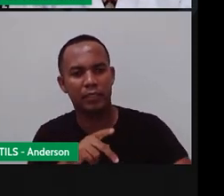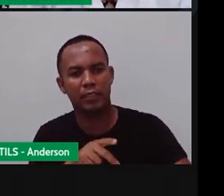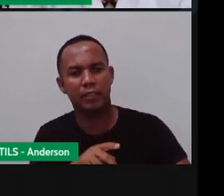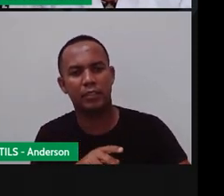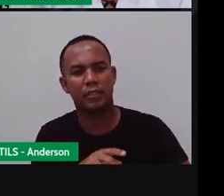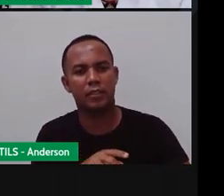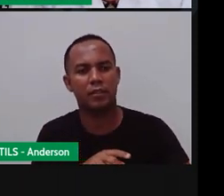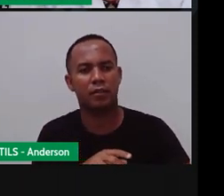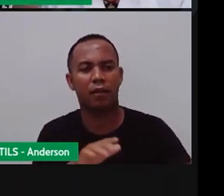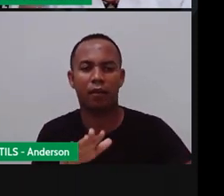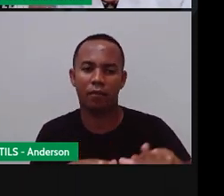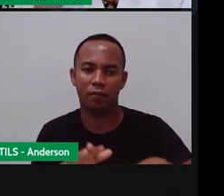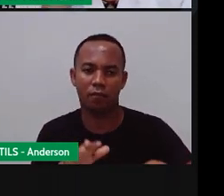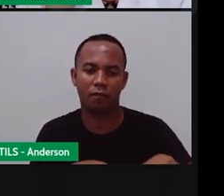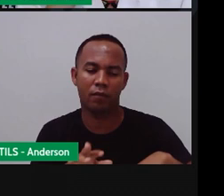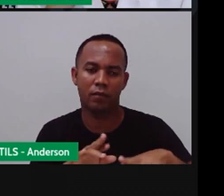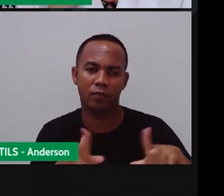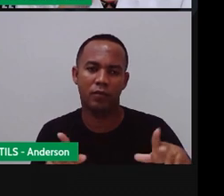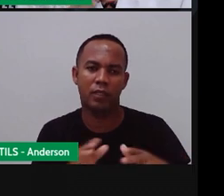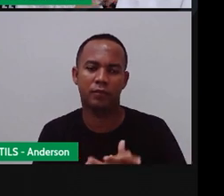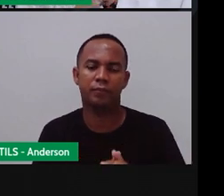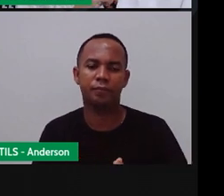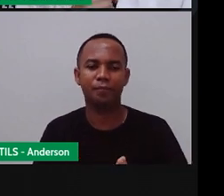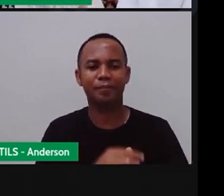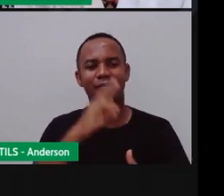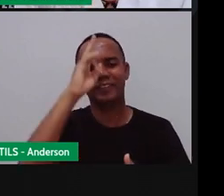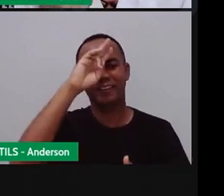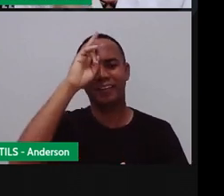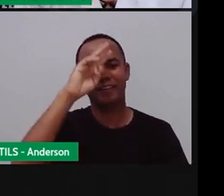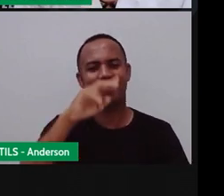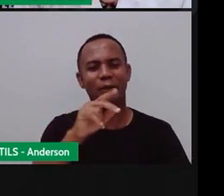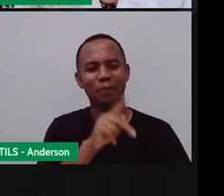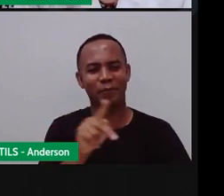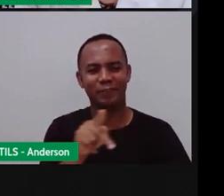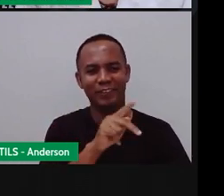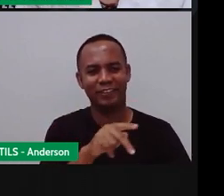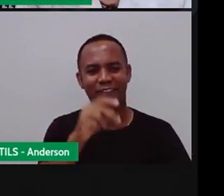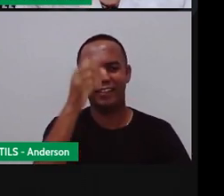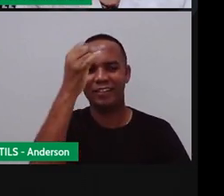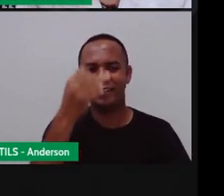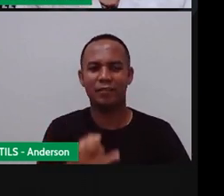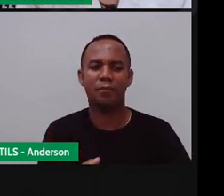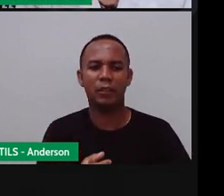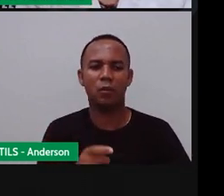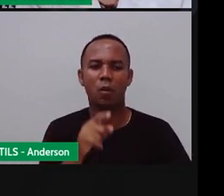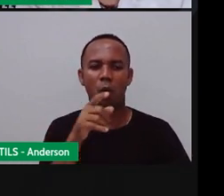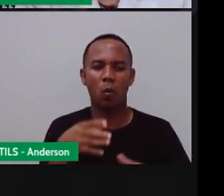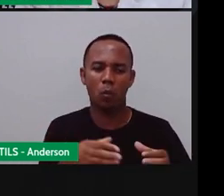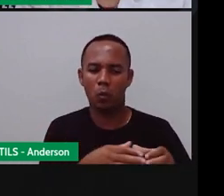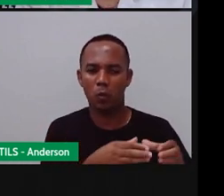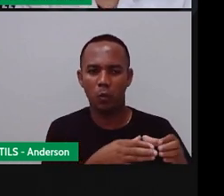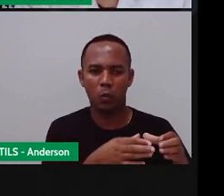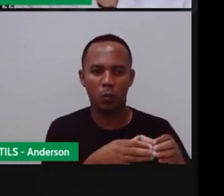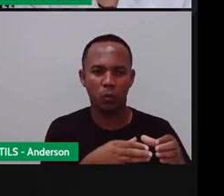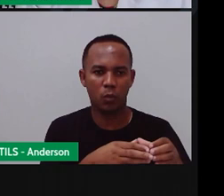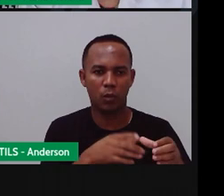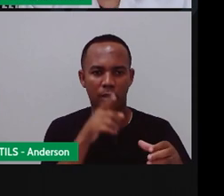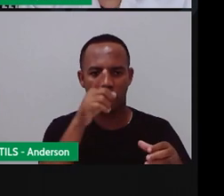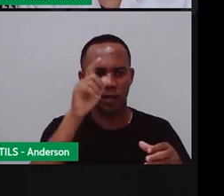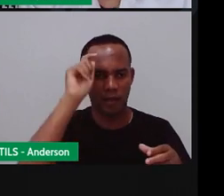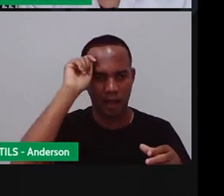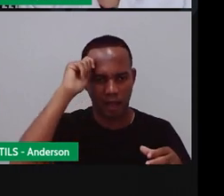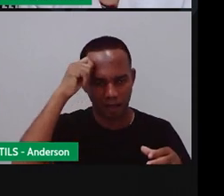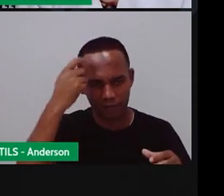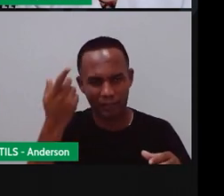alguns africanos né vieram de lá do continente pra cá eles trouxeram algumas plantas dos seus países de origem que essas plantas não se